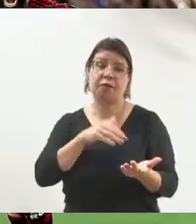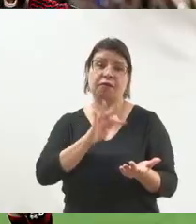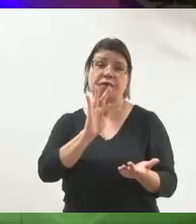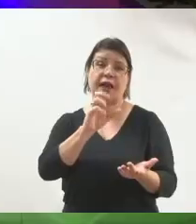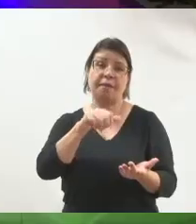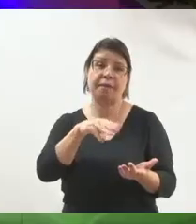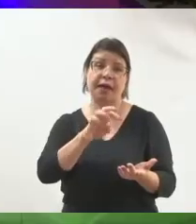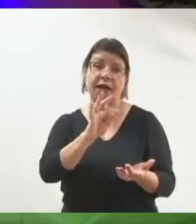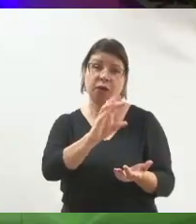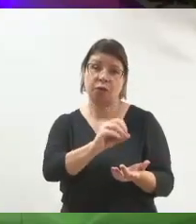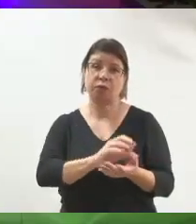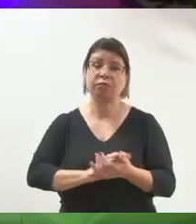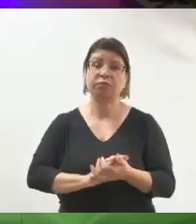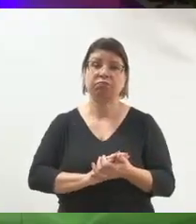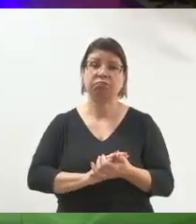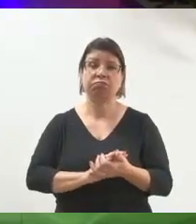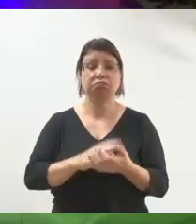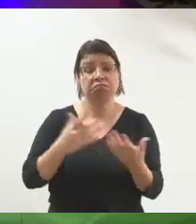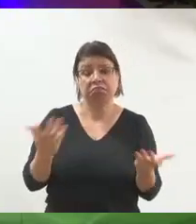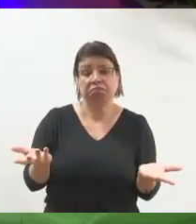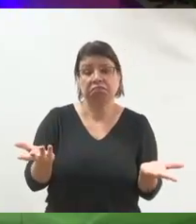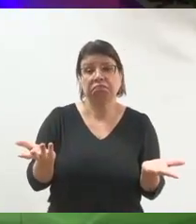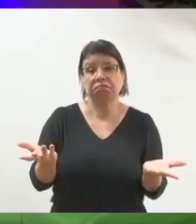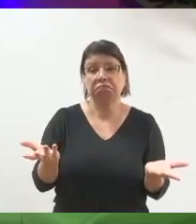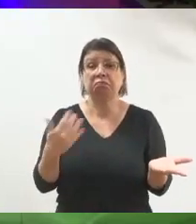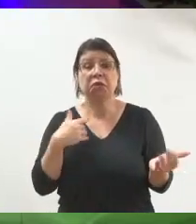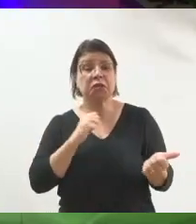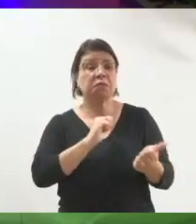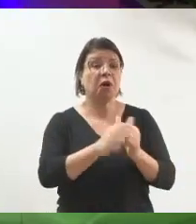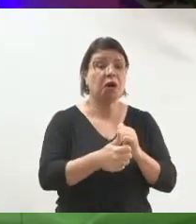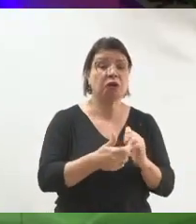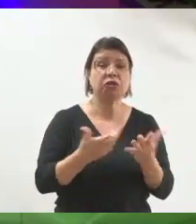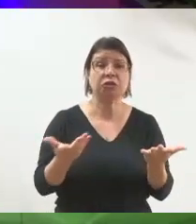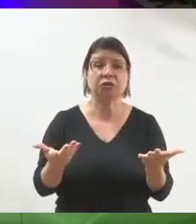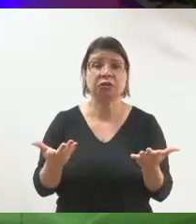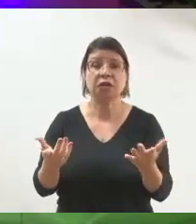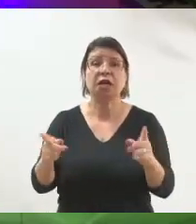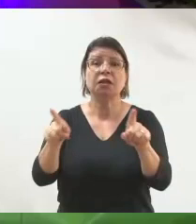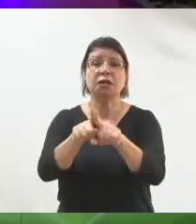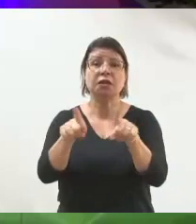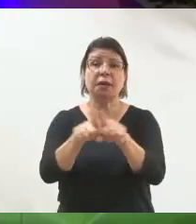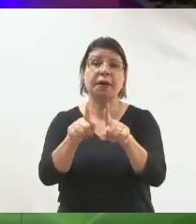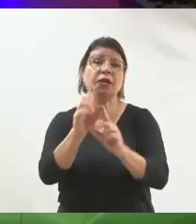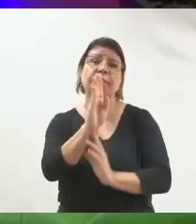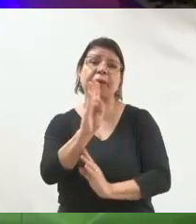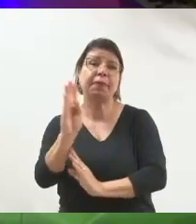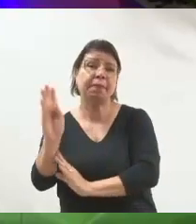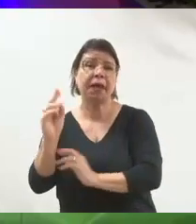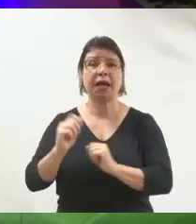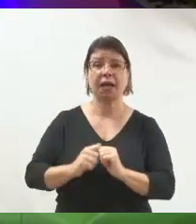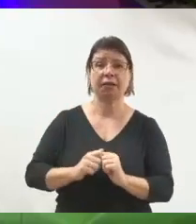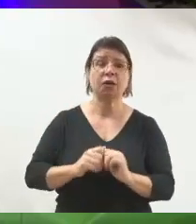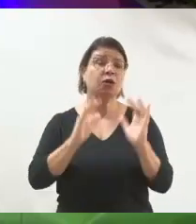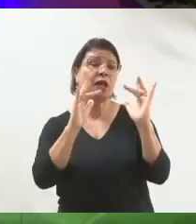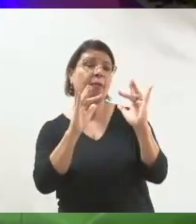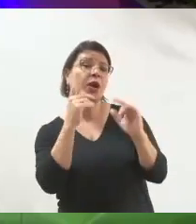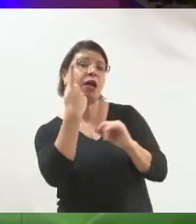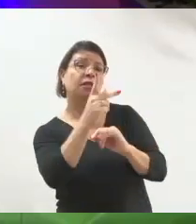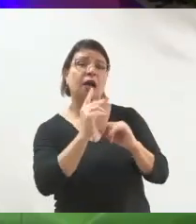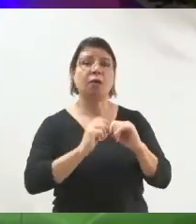na minha palestra, porque sempre tem alguém que fala, eu sou Flamengo. Até quer saber do BBB, quer saber do namorado, de não sei quem.